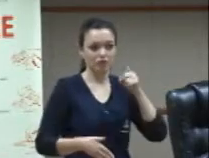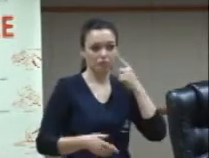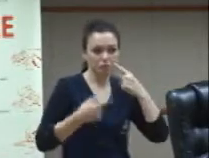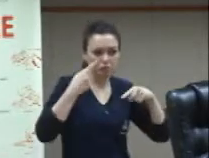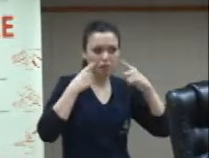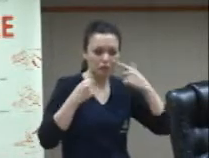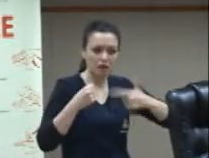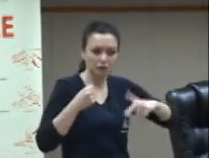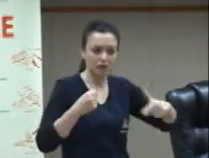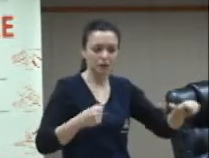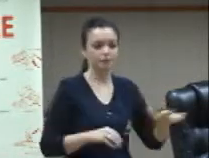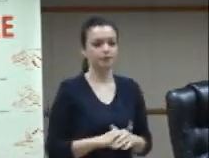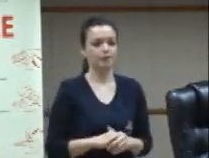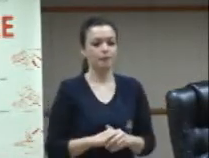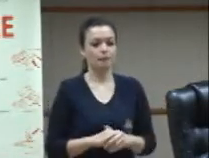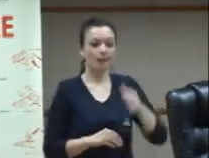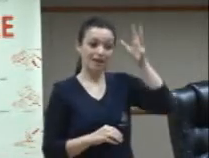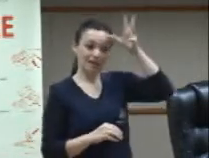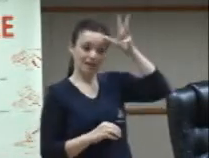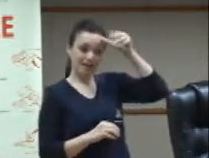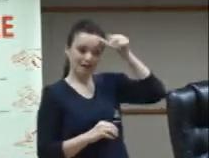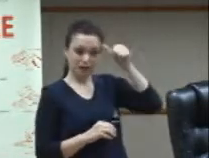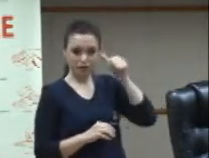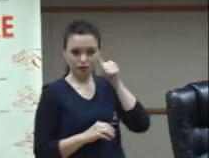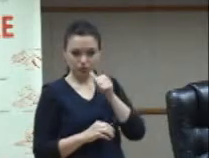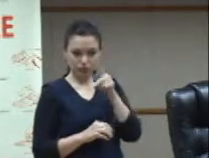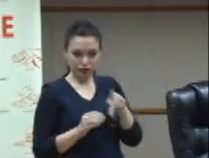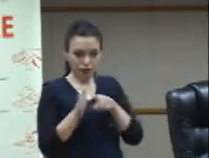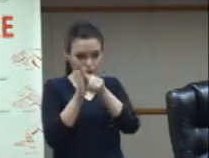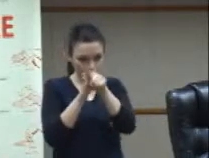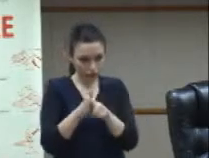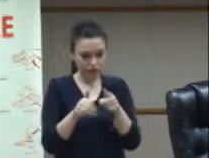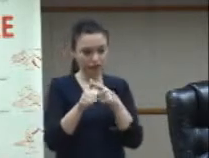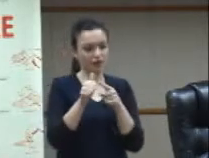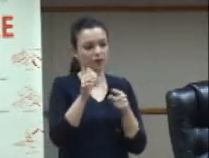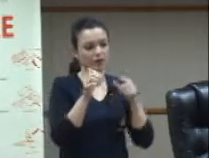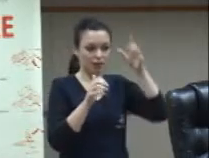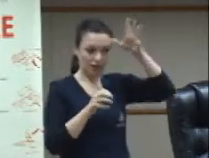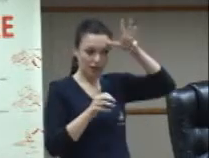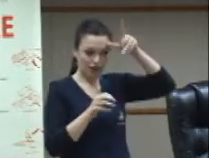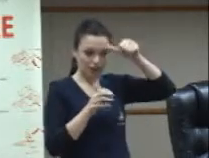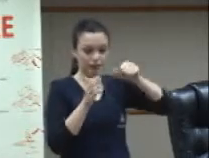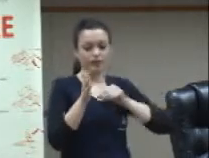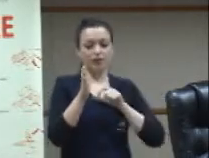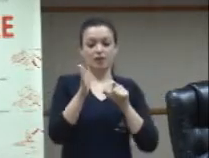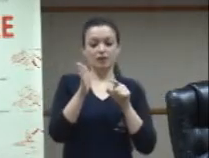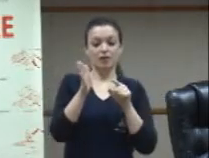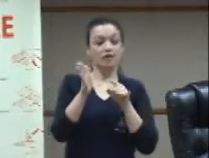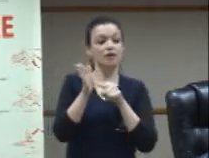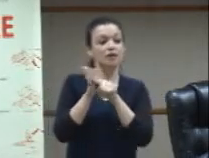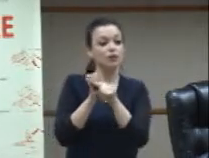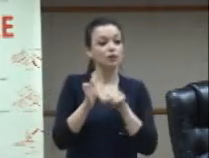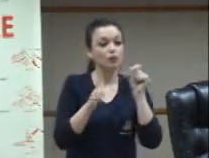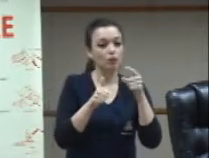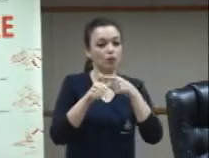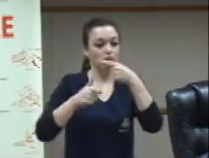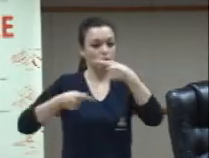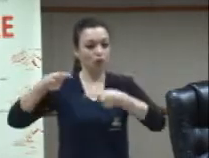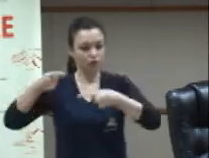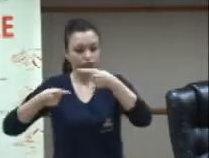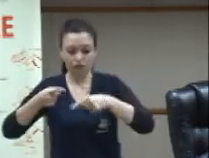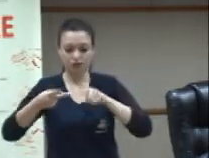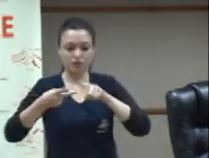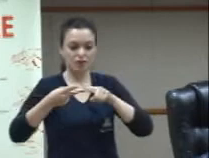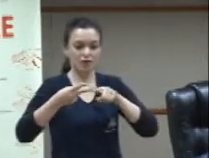citou com muita apropriação identidade surda política híbrida de transição